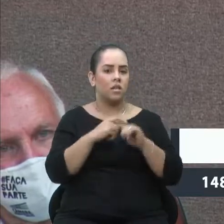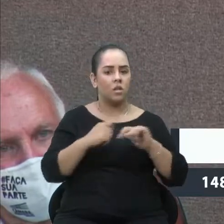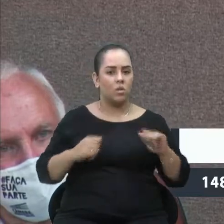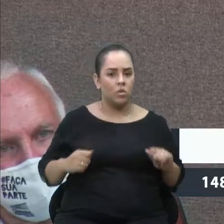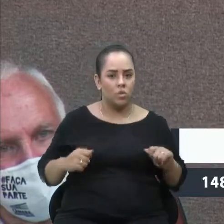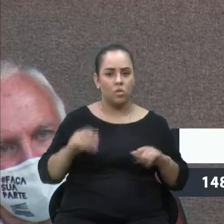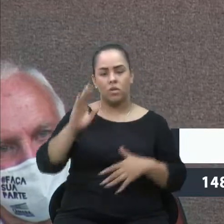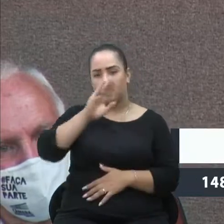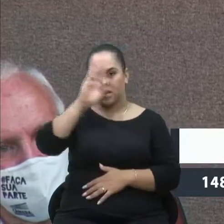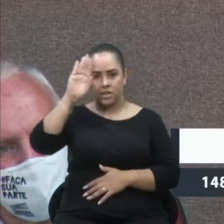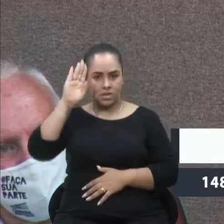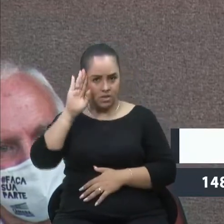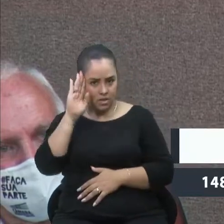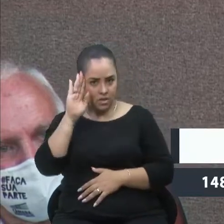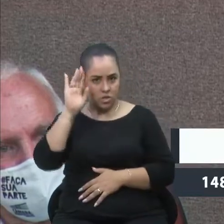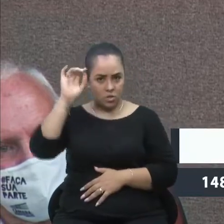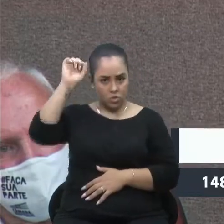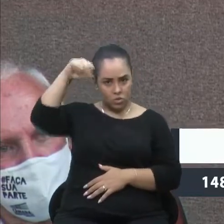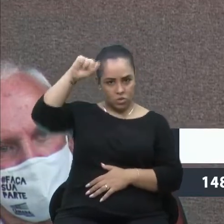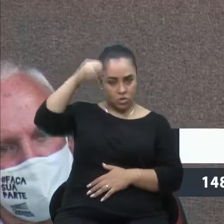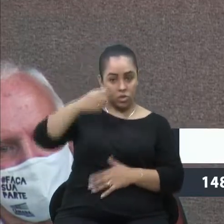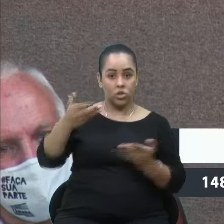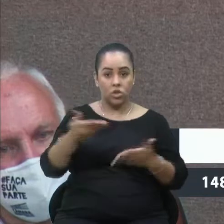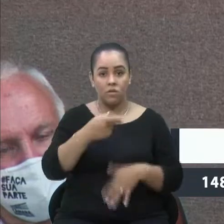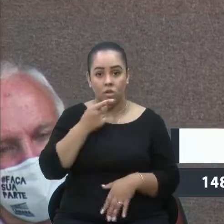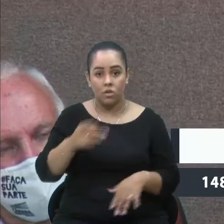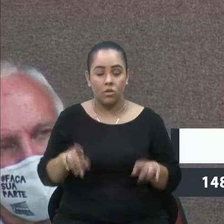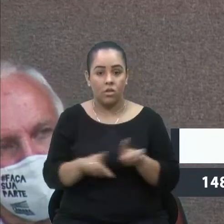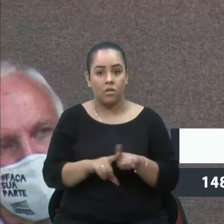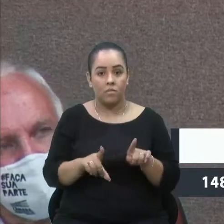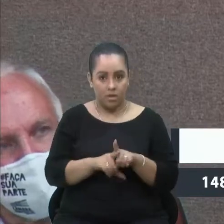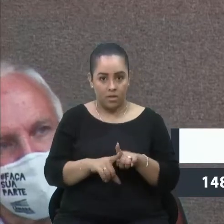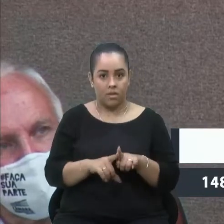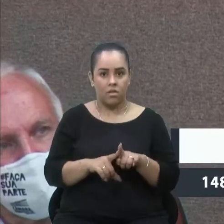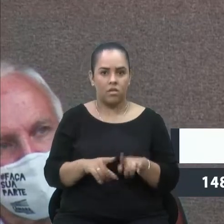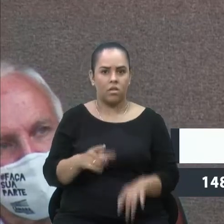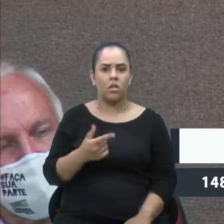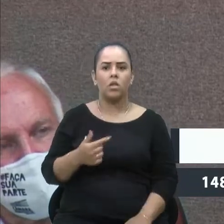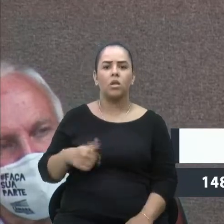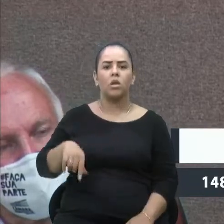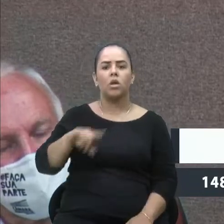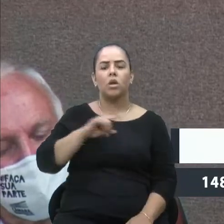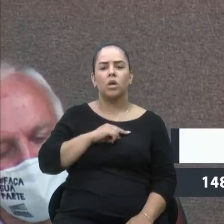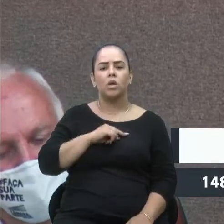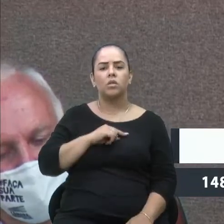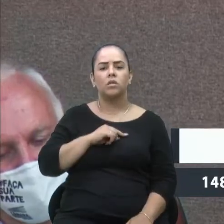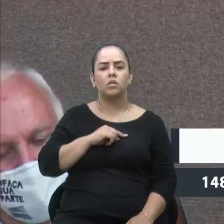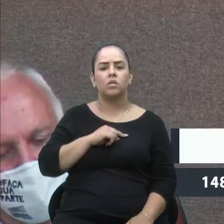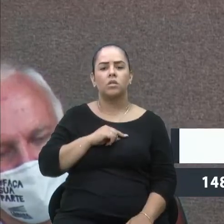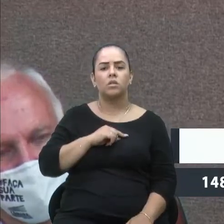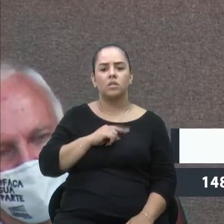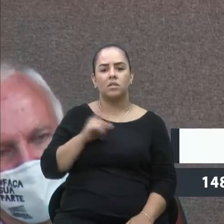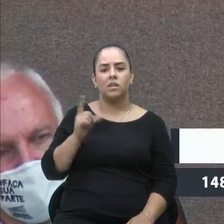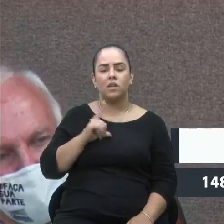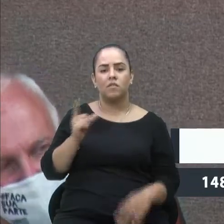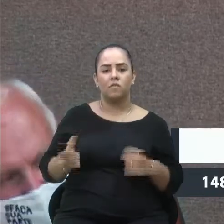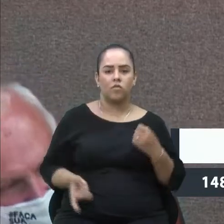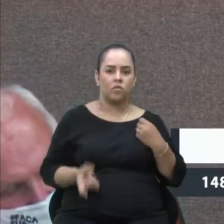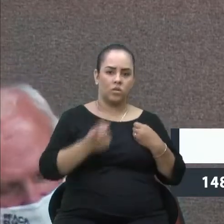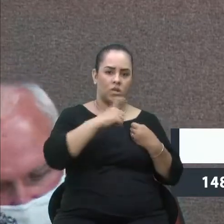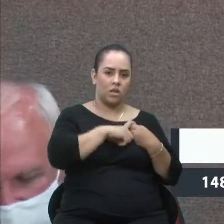Bressan, Xuxa já mencionou também ser favorável, a gente vai trazer de volta,